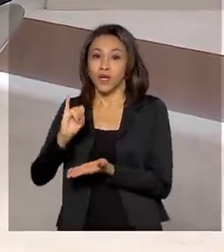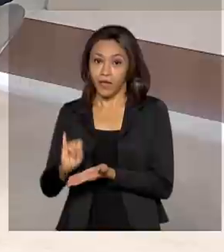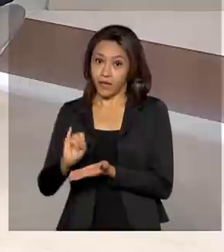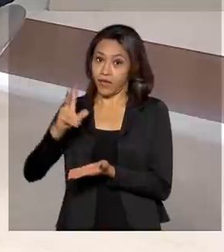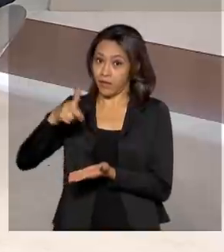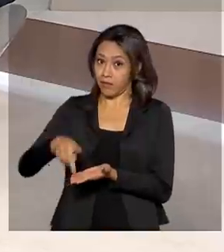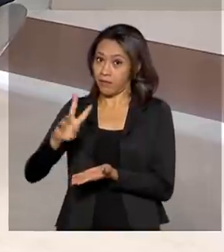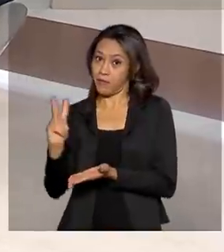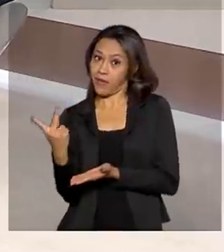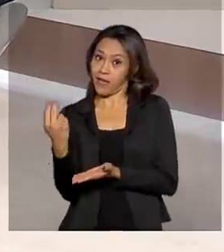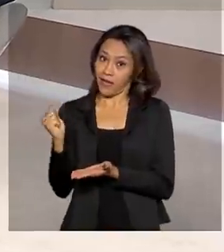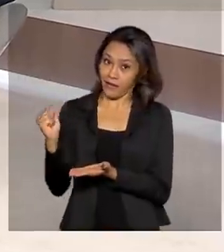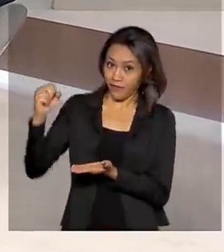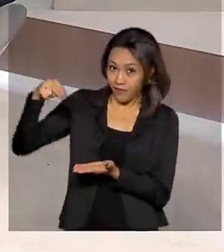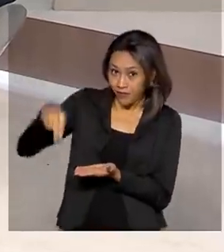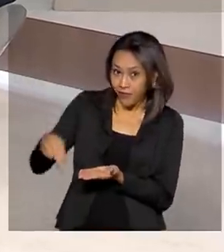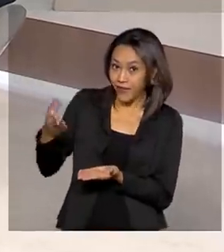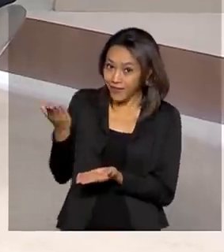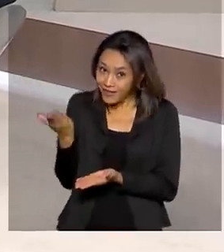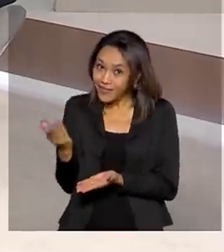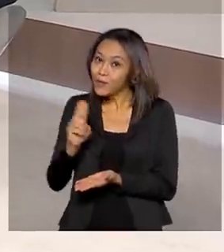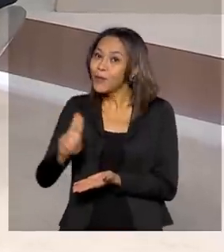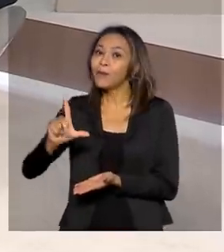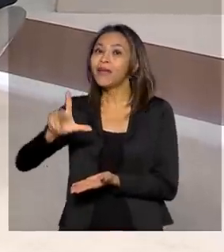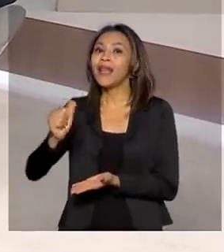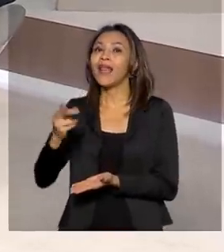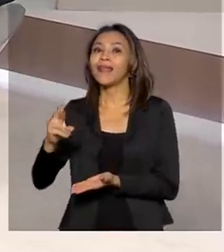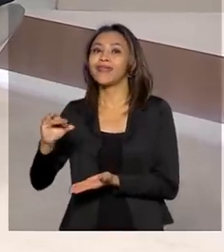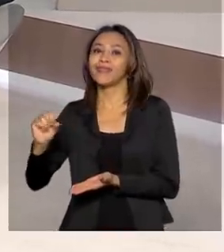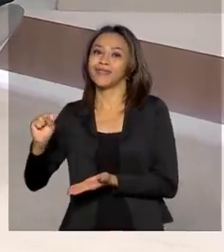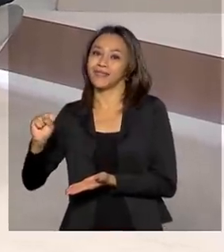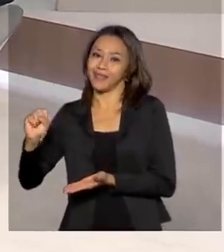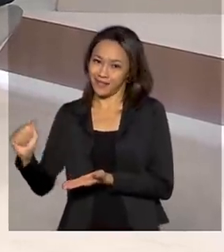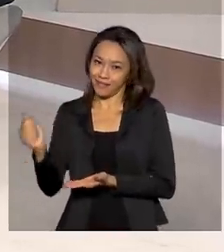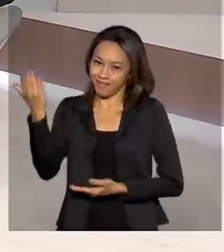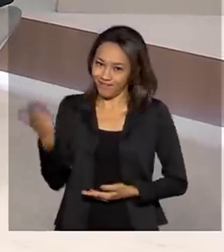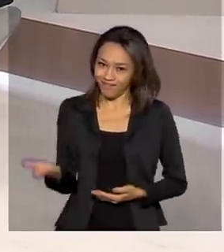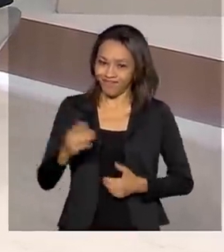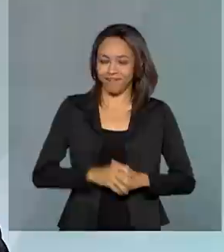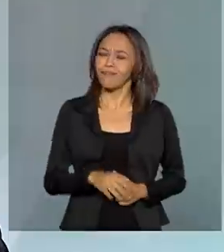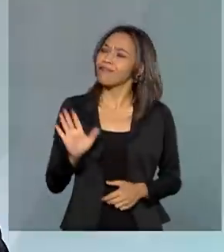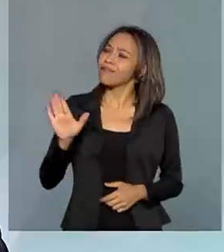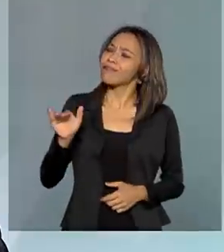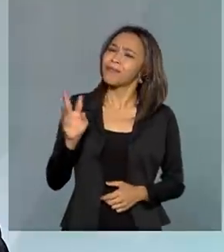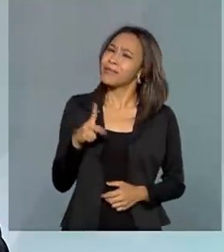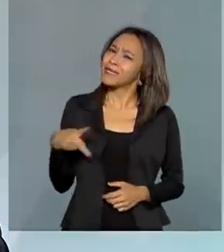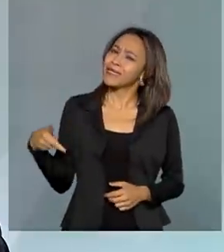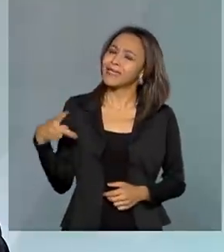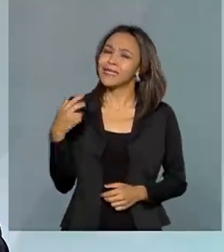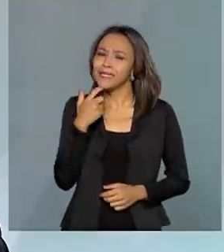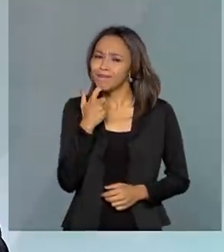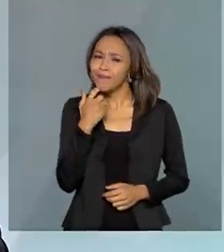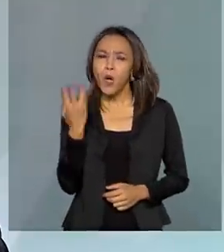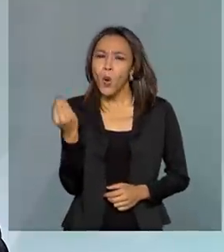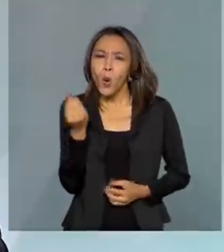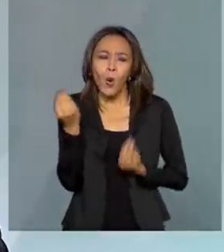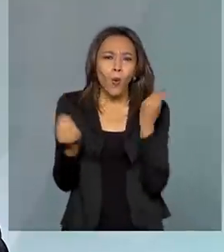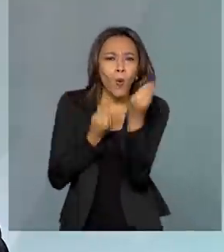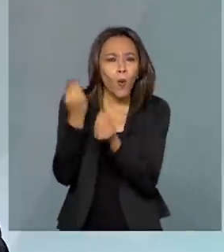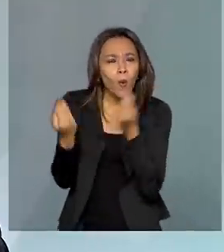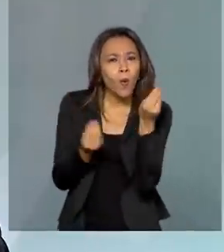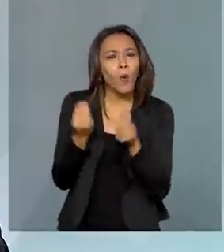Histórico e Artístico Nacional, IPHAN, Larissa Peixoto. Presidente, e como é que estão sendo os